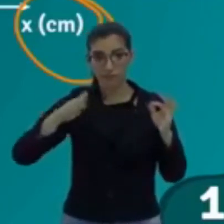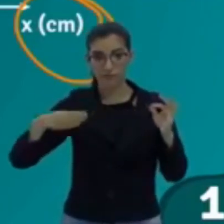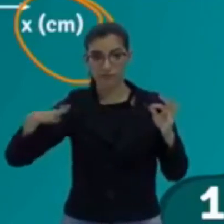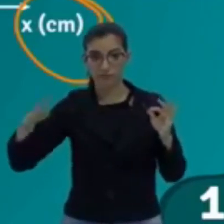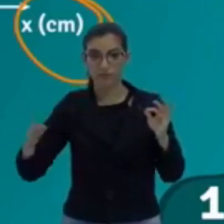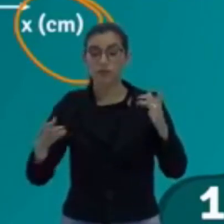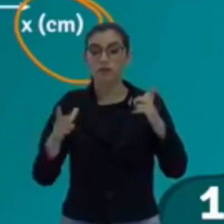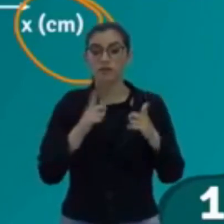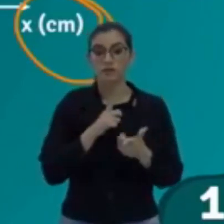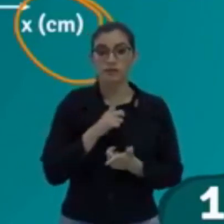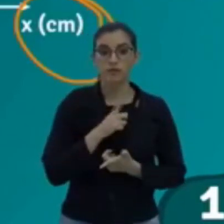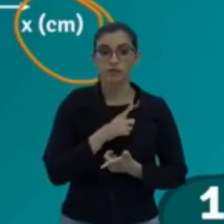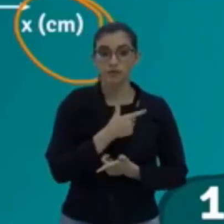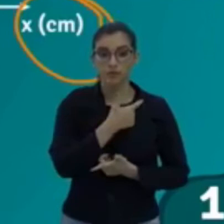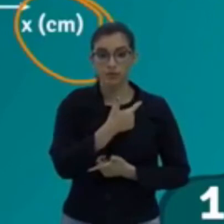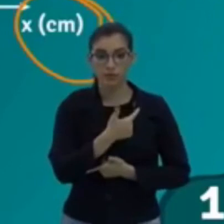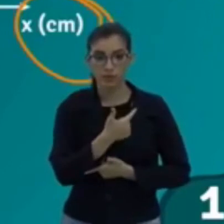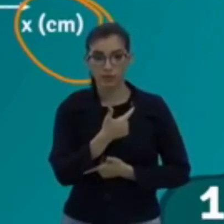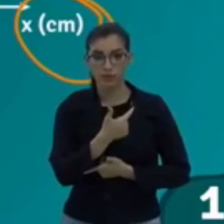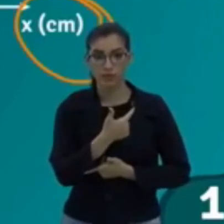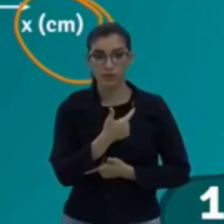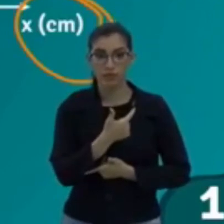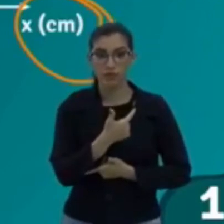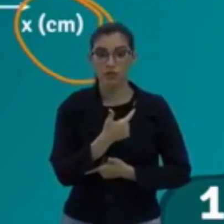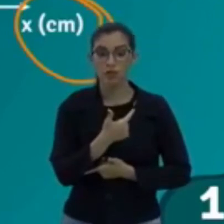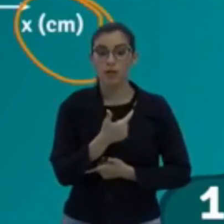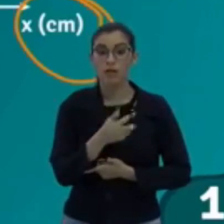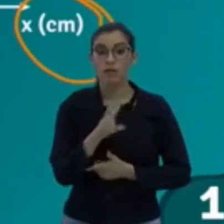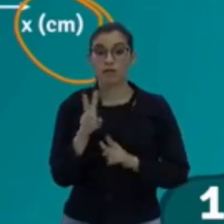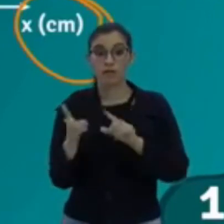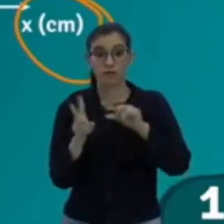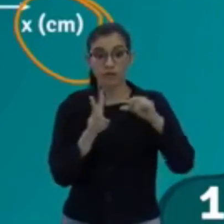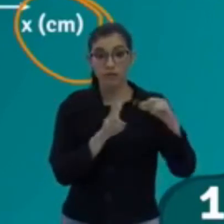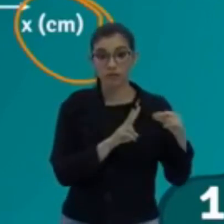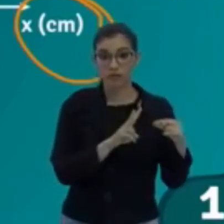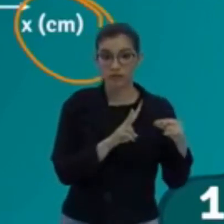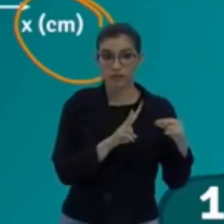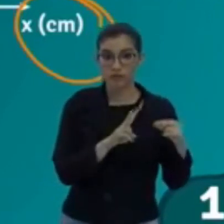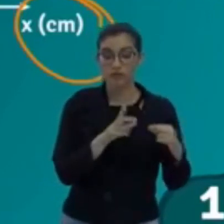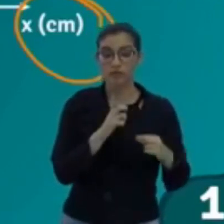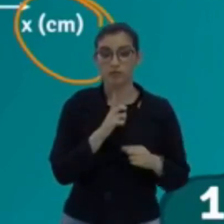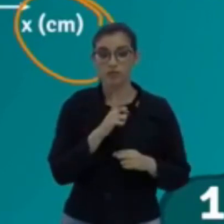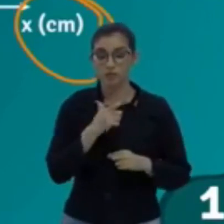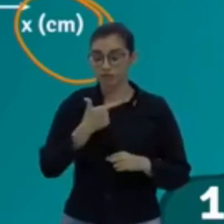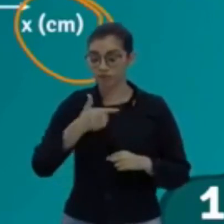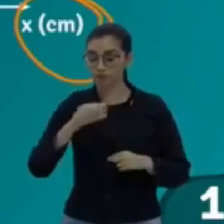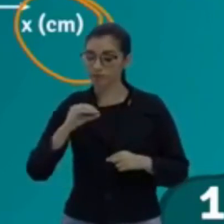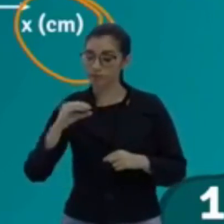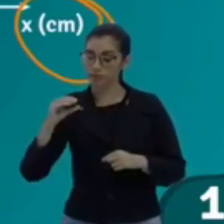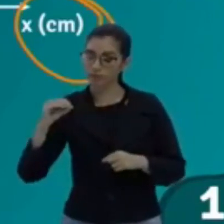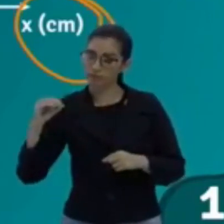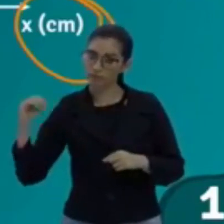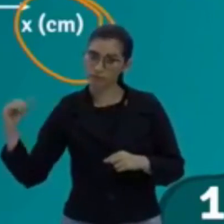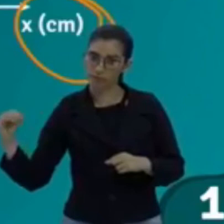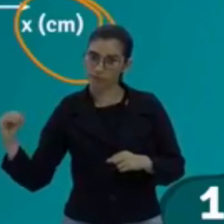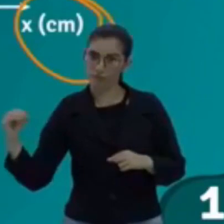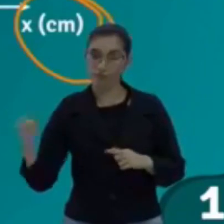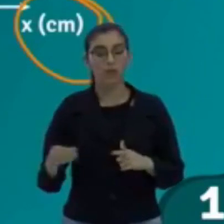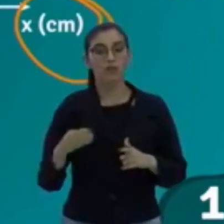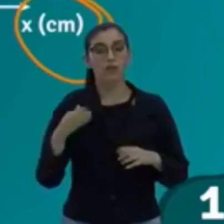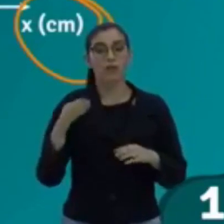onda eu já tenho. Doisão. Velocidade eu tenho. Vinte mil. Então, tu vai lá e vai colocar.